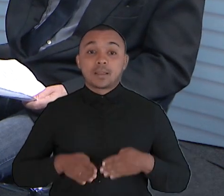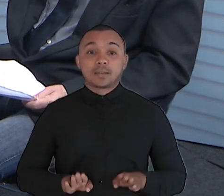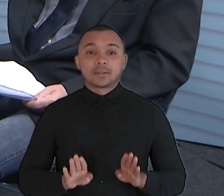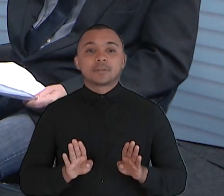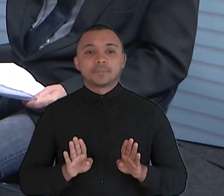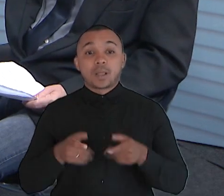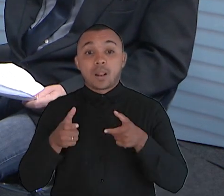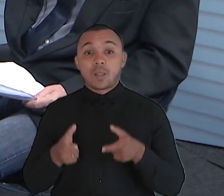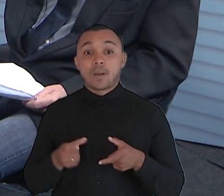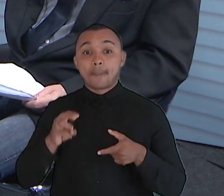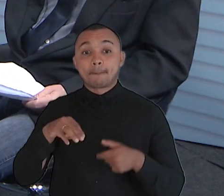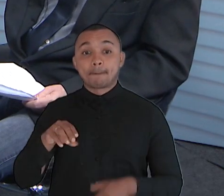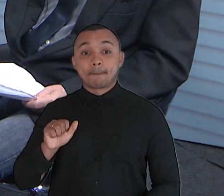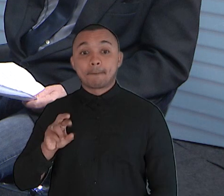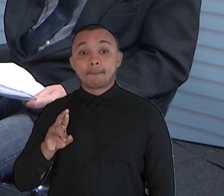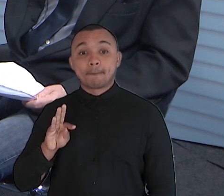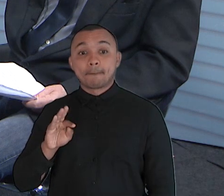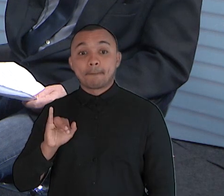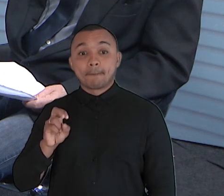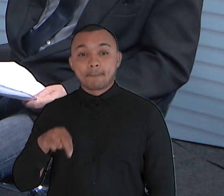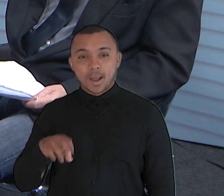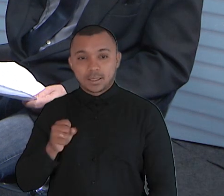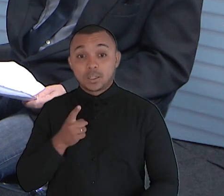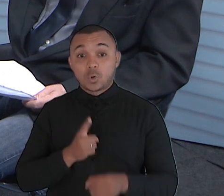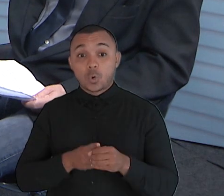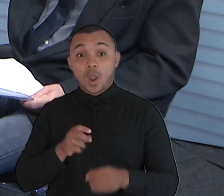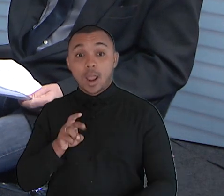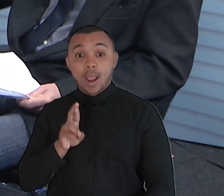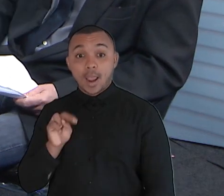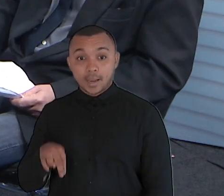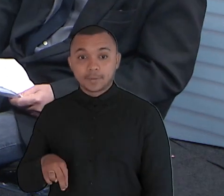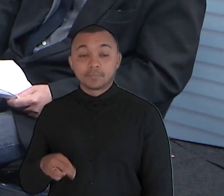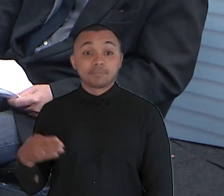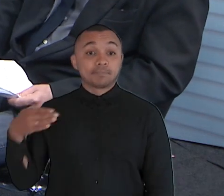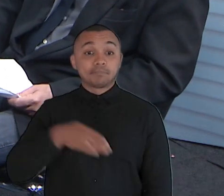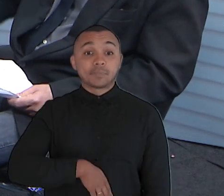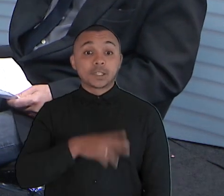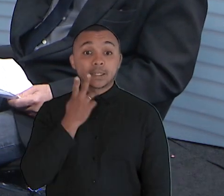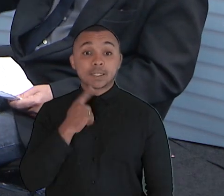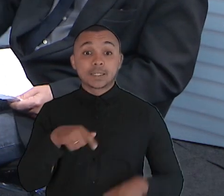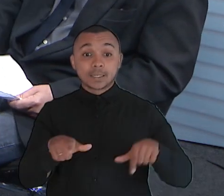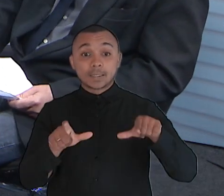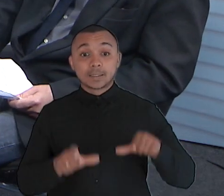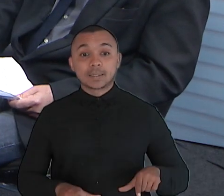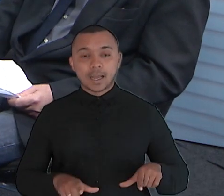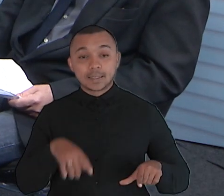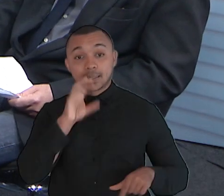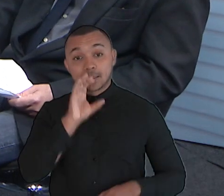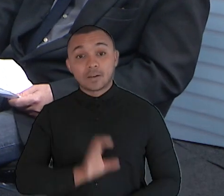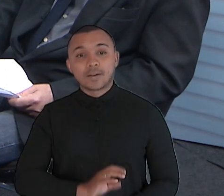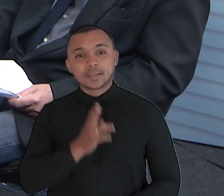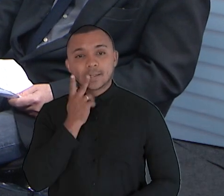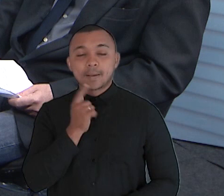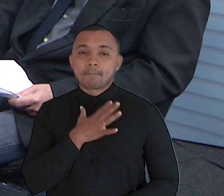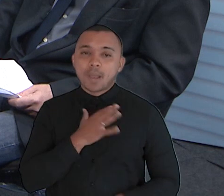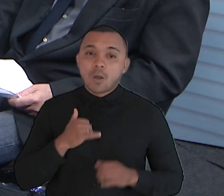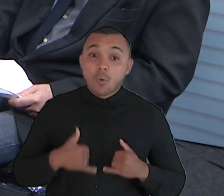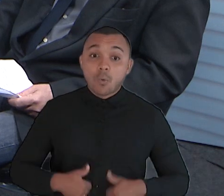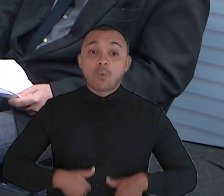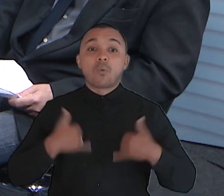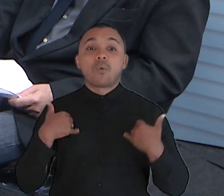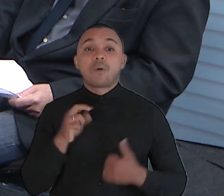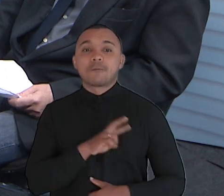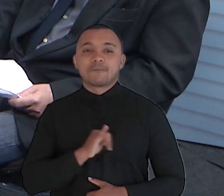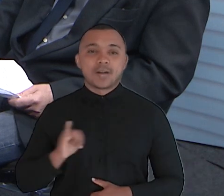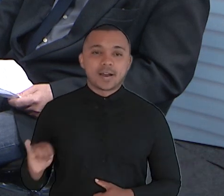Martins no Rio Grande do Norte do interior vai receber o título de cidadão de Fortaleza. Exatamente. E é merecido. E eu fico muito honrado em estar recebendo